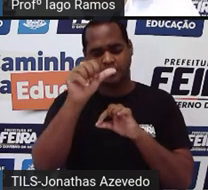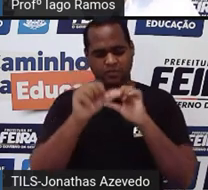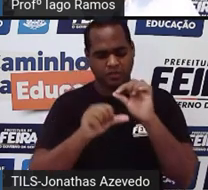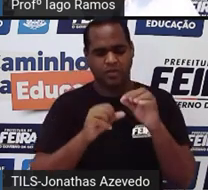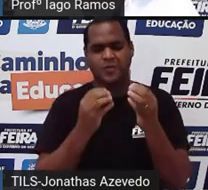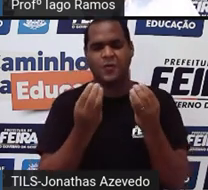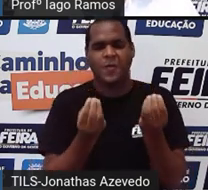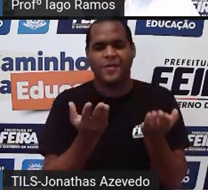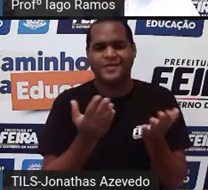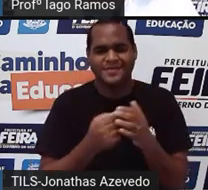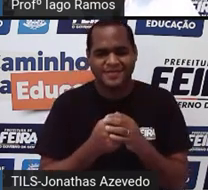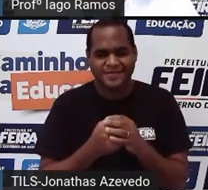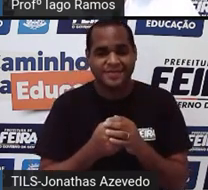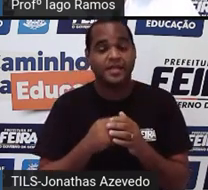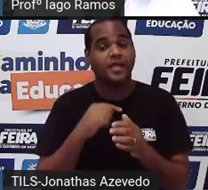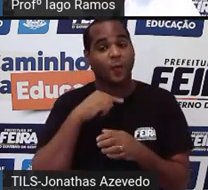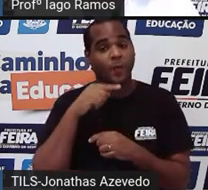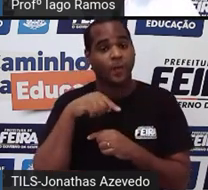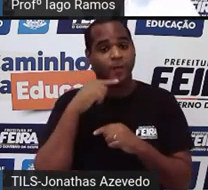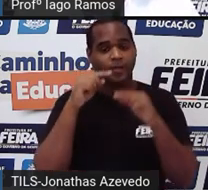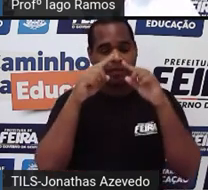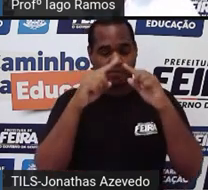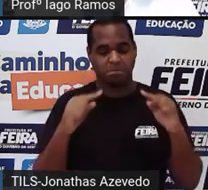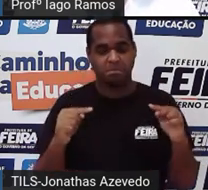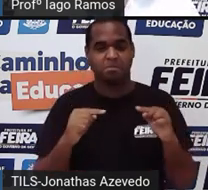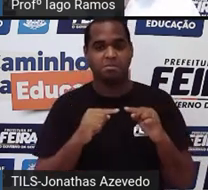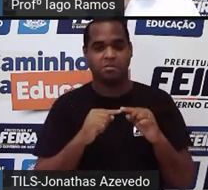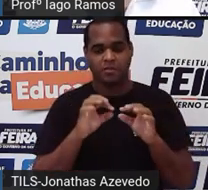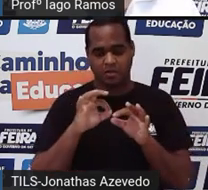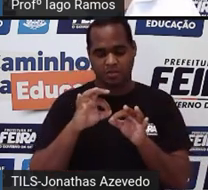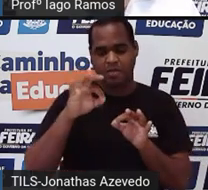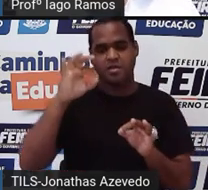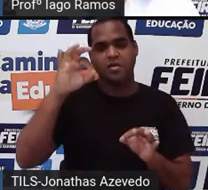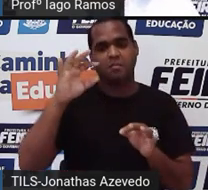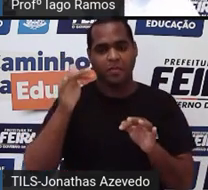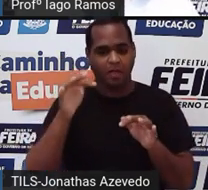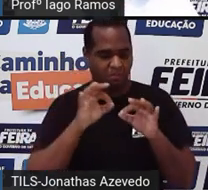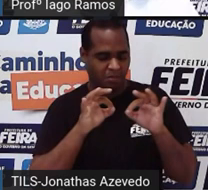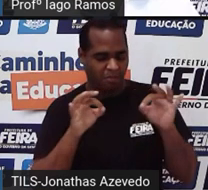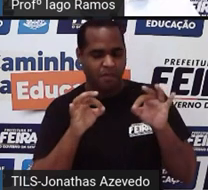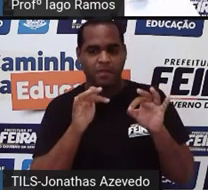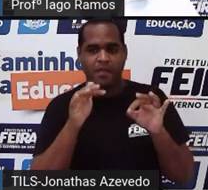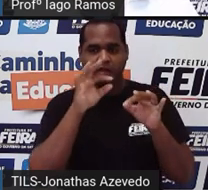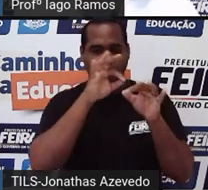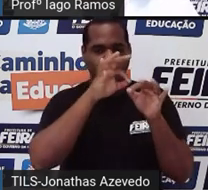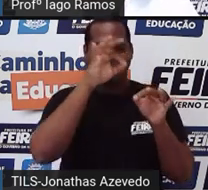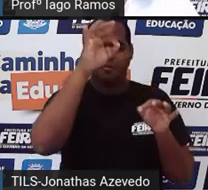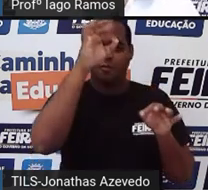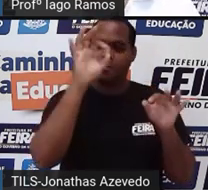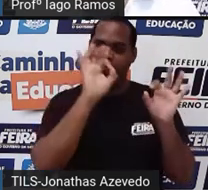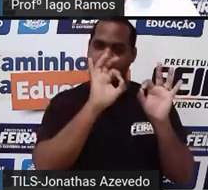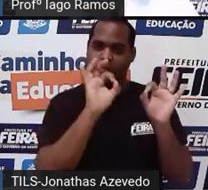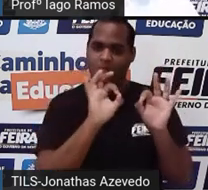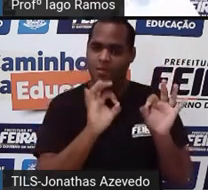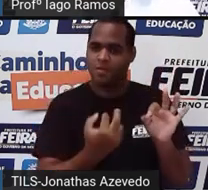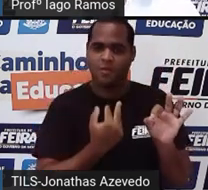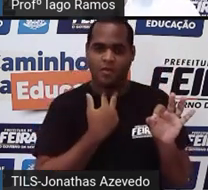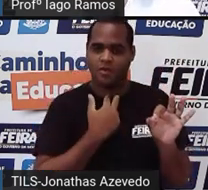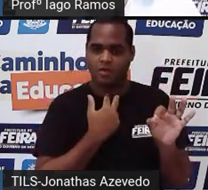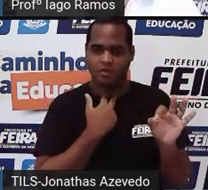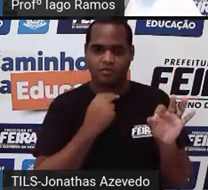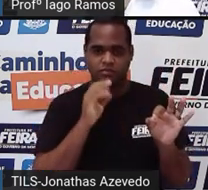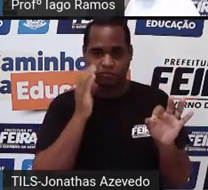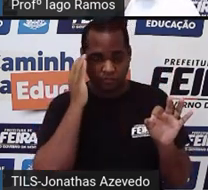sem mexer nas medidas dos lados desse triângulo?